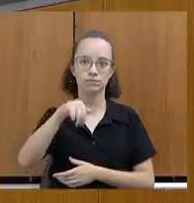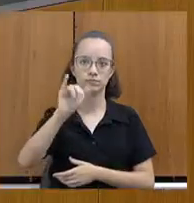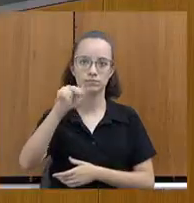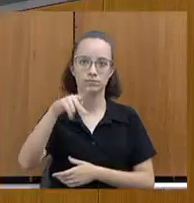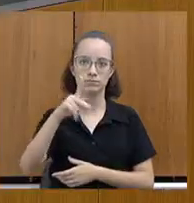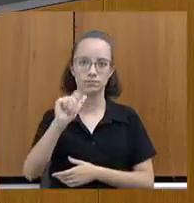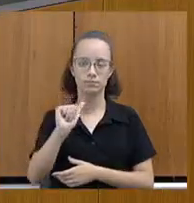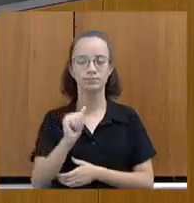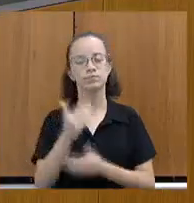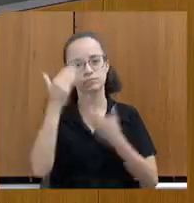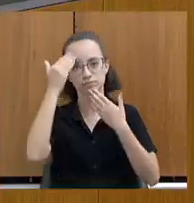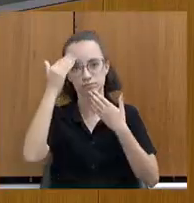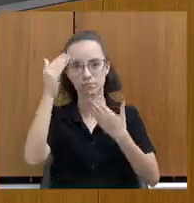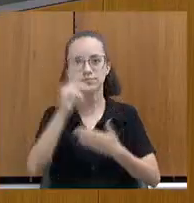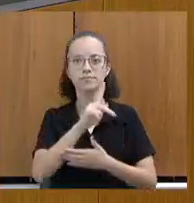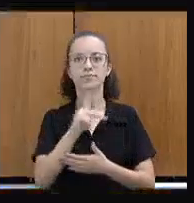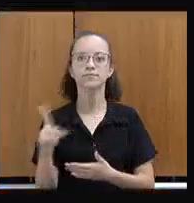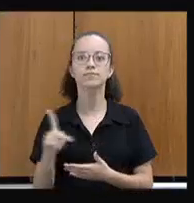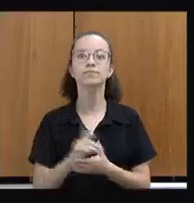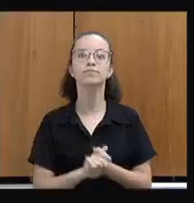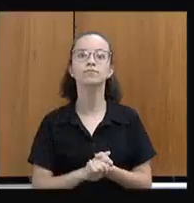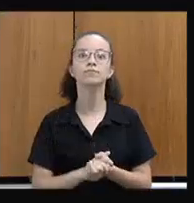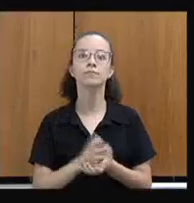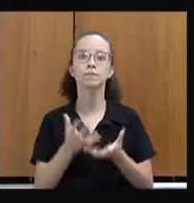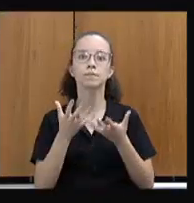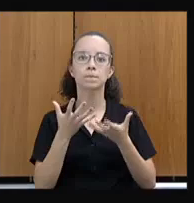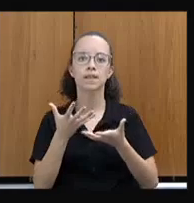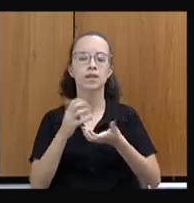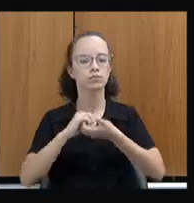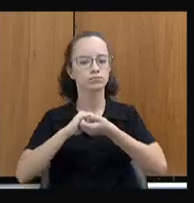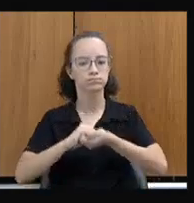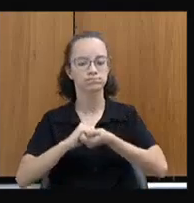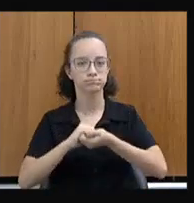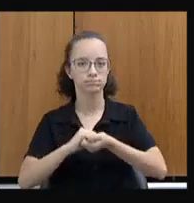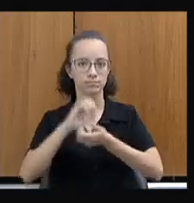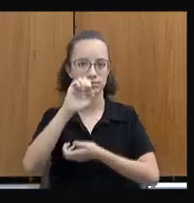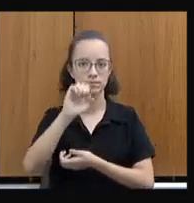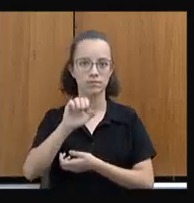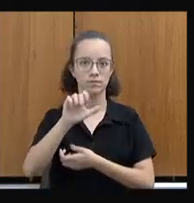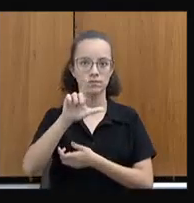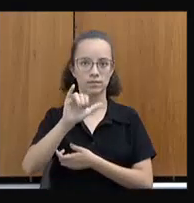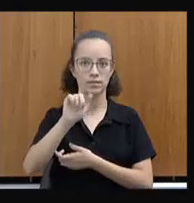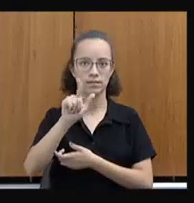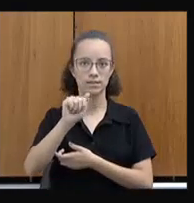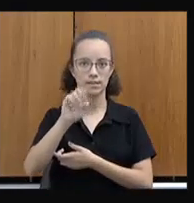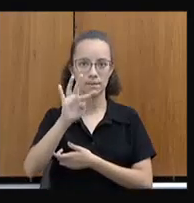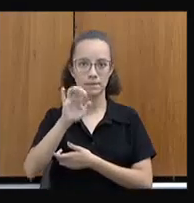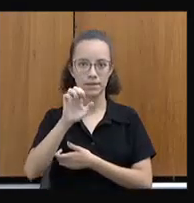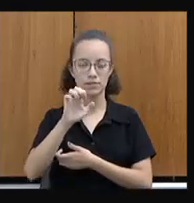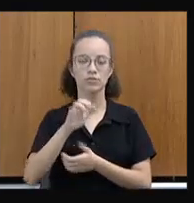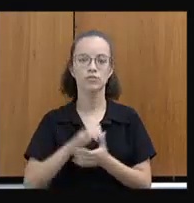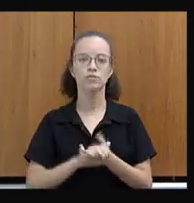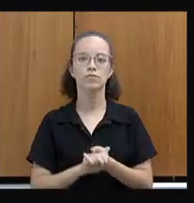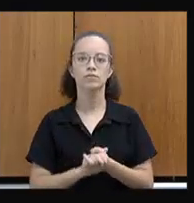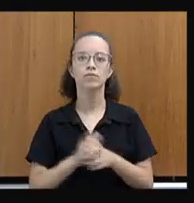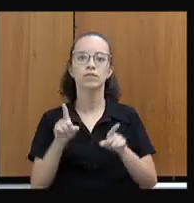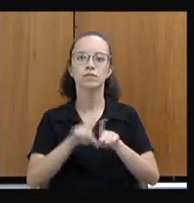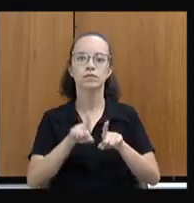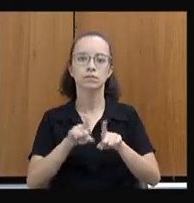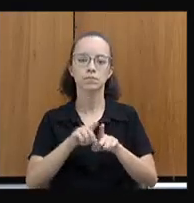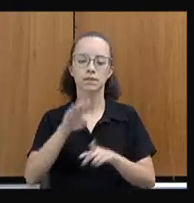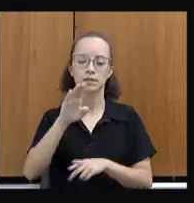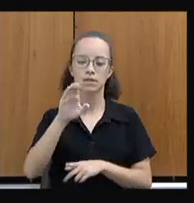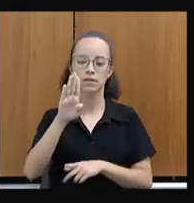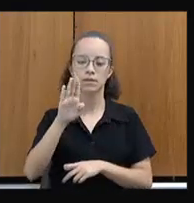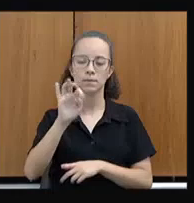Obrigada, presidenta. Eu queria cumprimentar a secretária Elisabeth Chucá. Queria cumprimentar o deputado Betão.